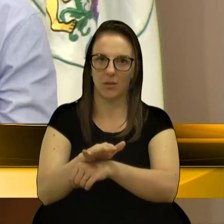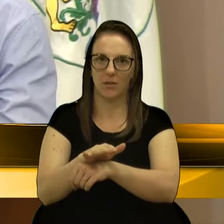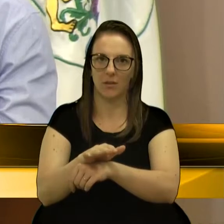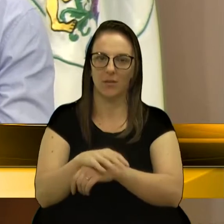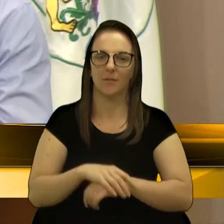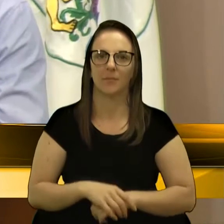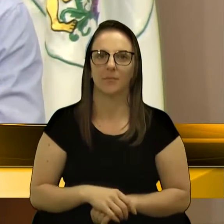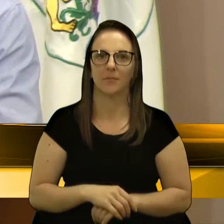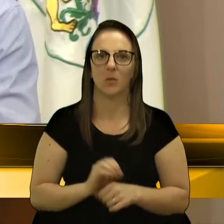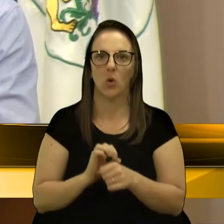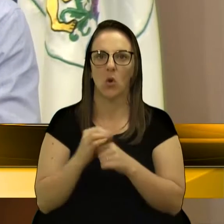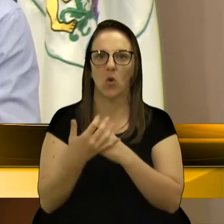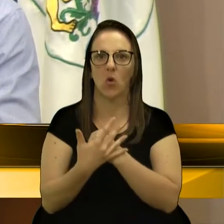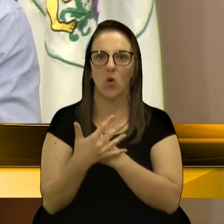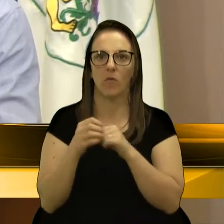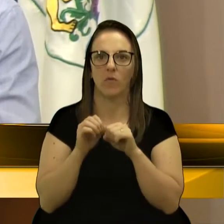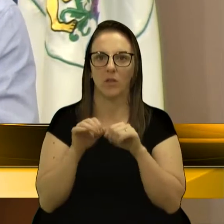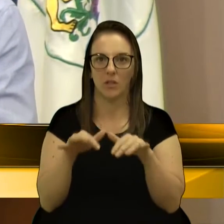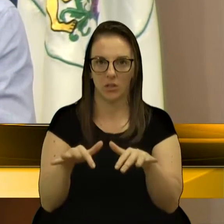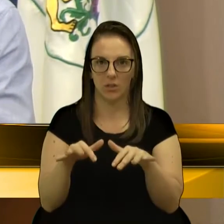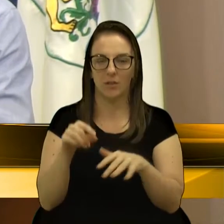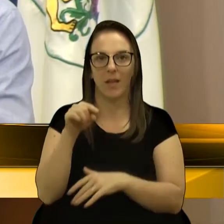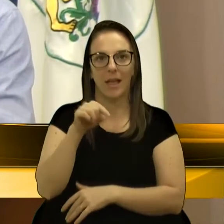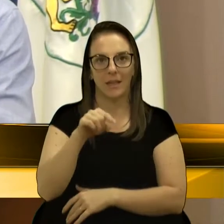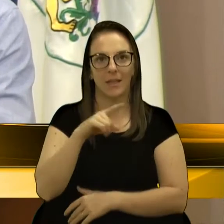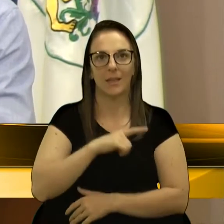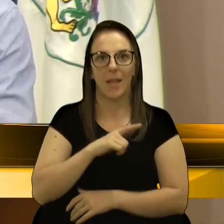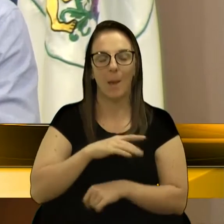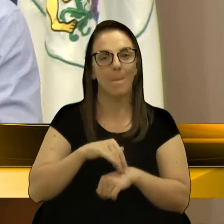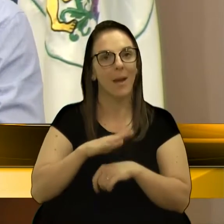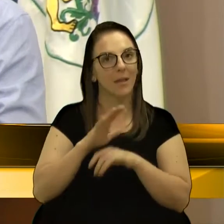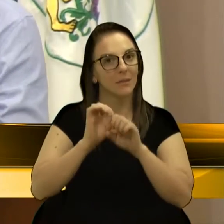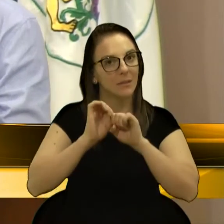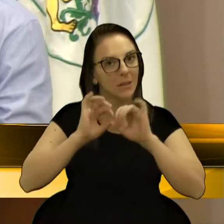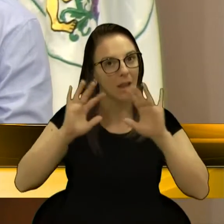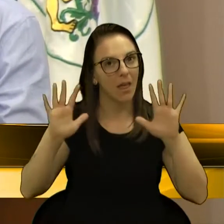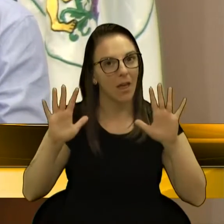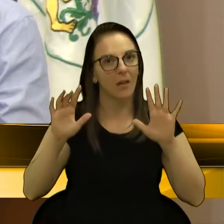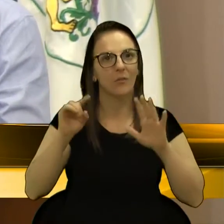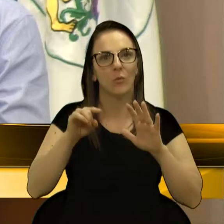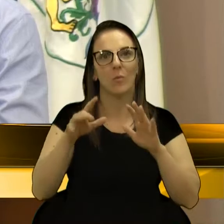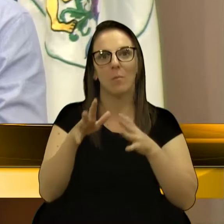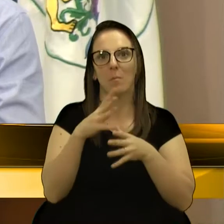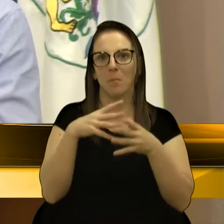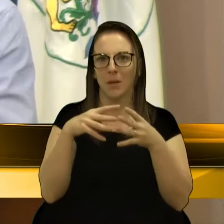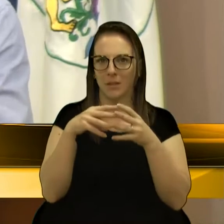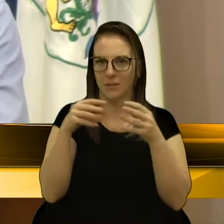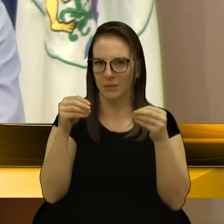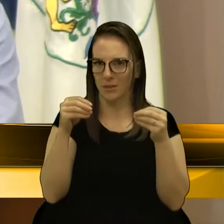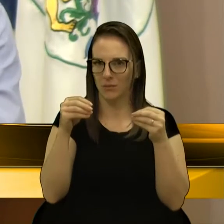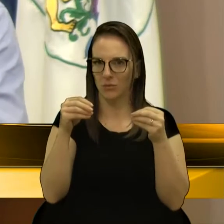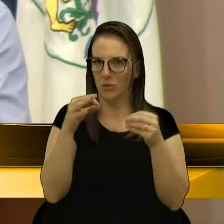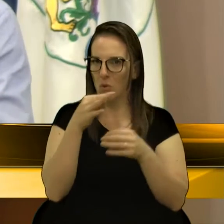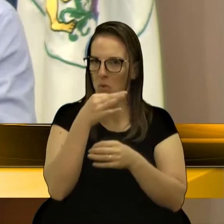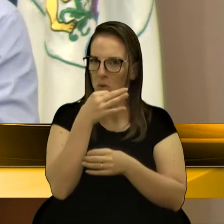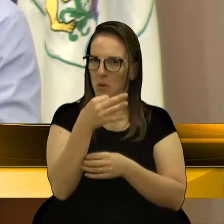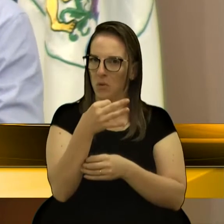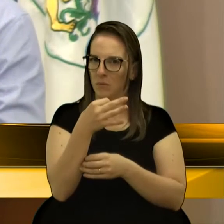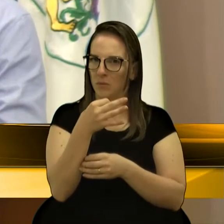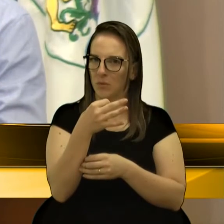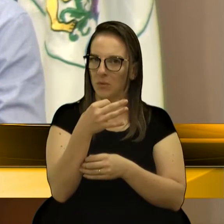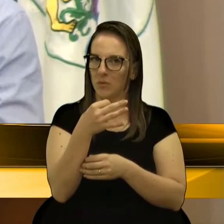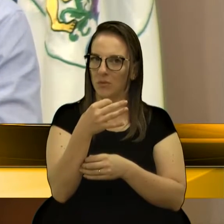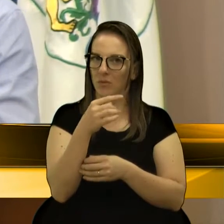E aqui eu tenho, para deixar mais claro ainda, um presente macabro que nos foi deixado pelo